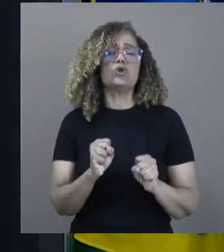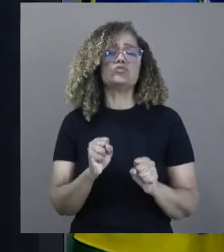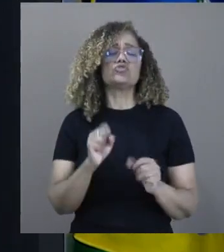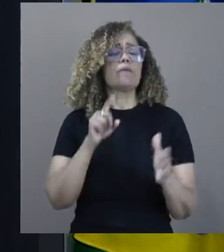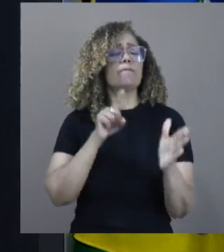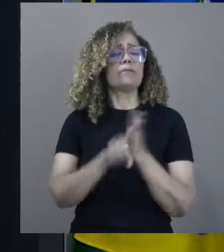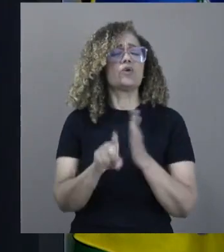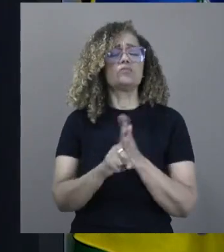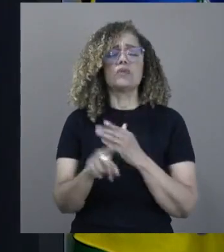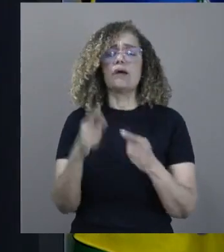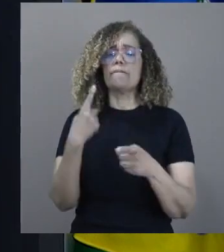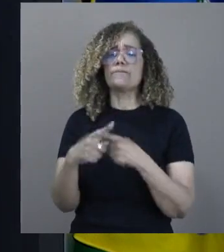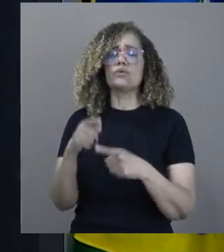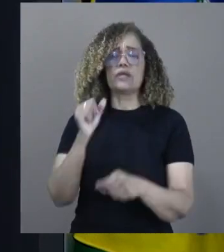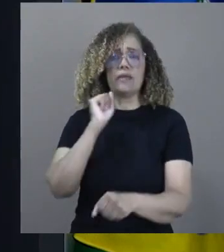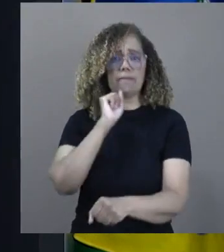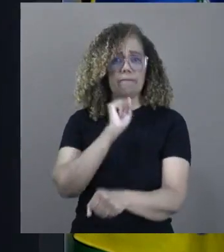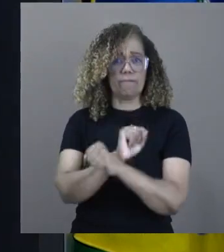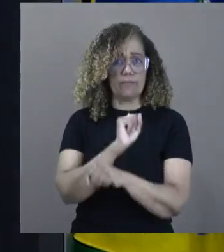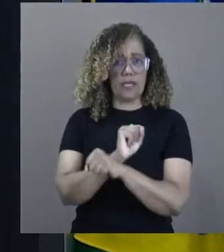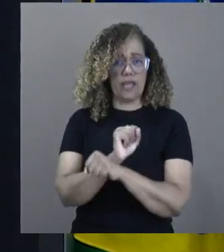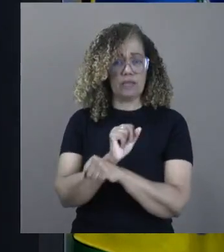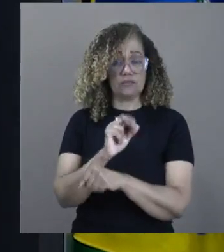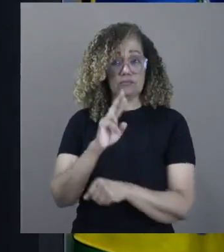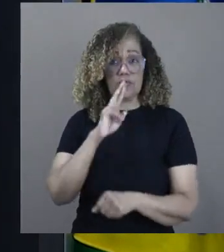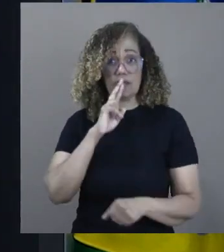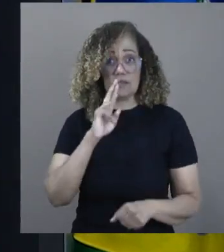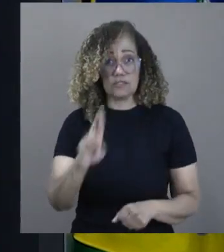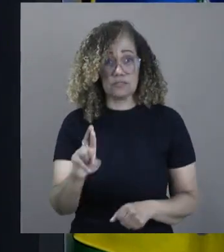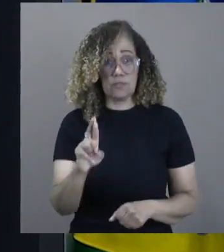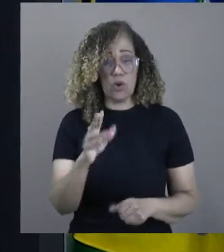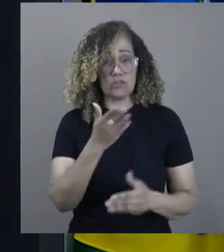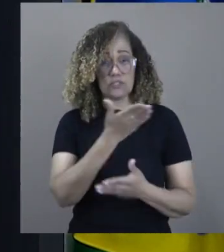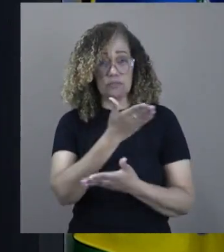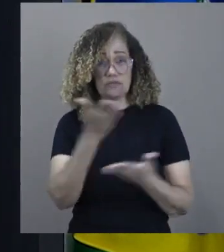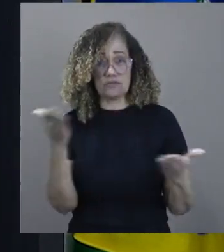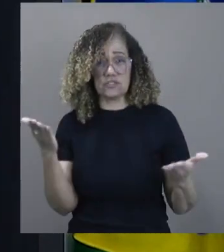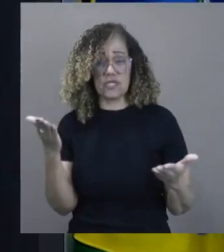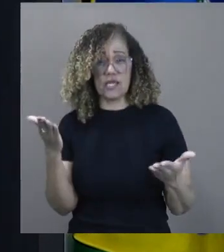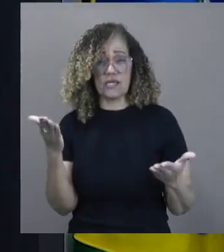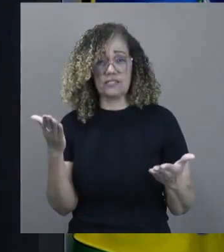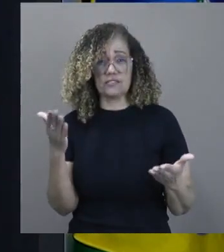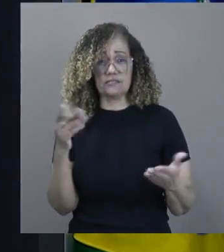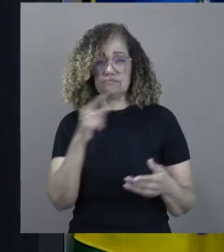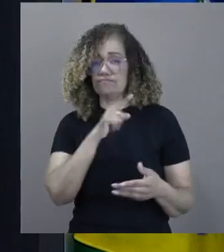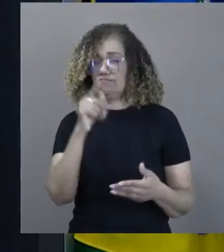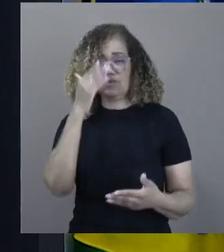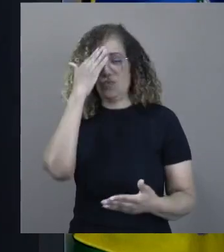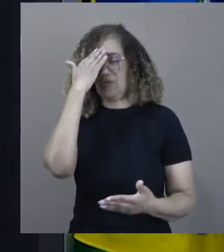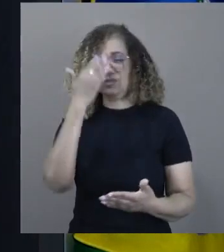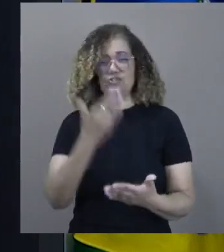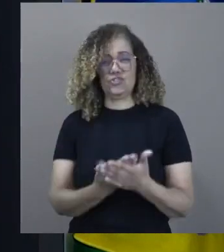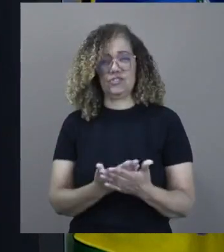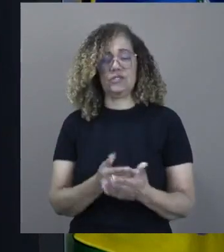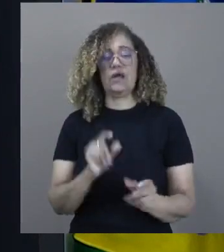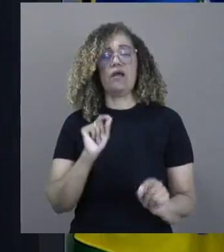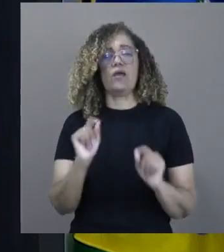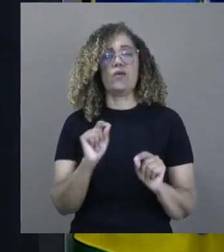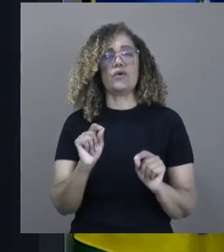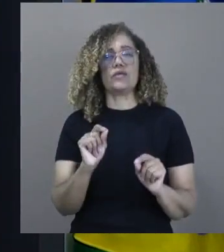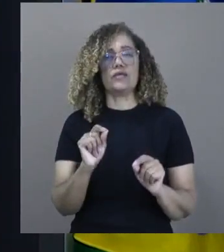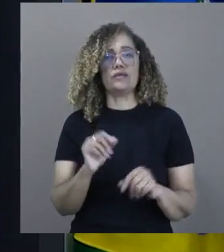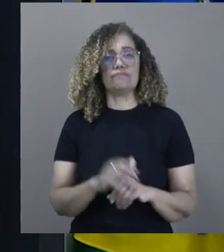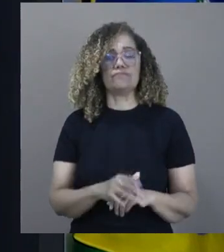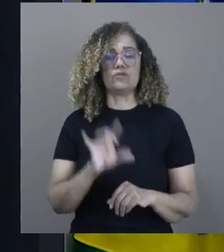ainda está parado? E a resposta que tenho para os senhores, pasme os senhores e as senhoras, é a